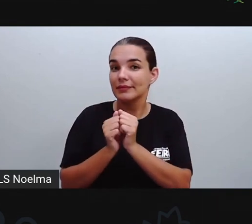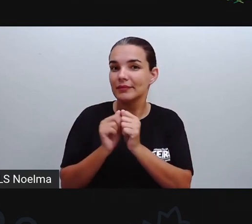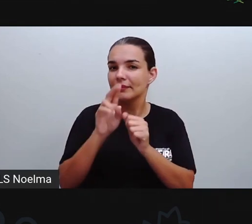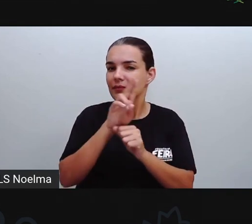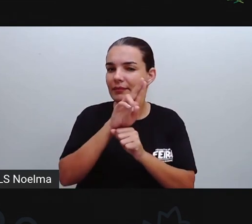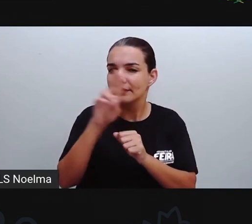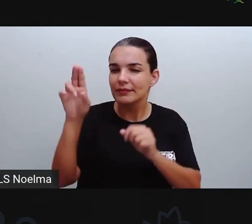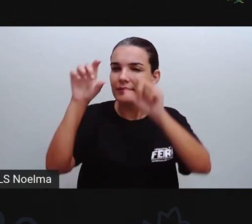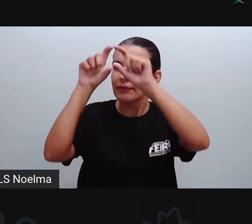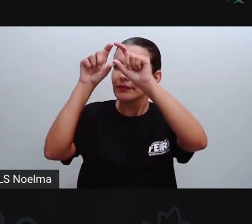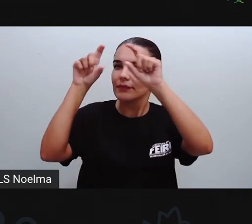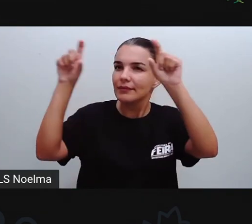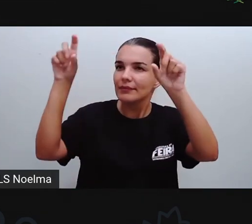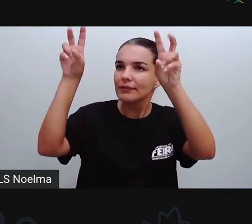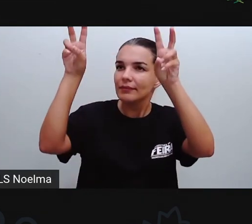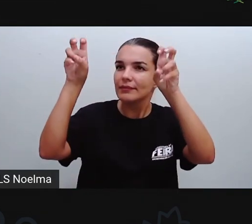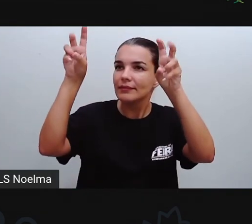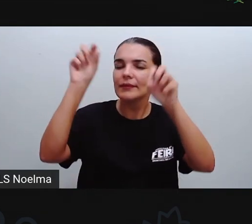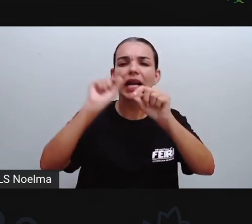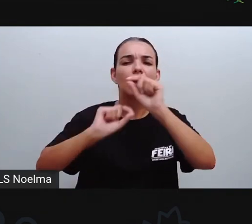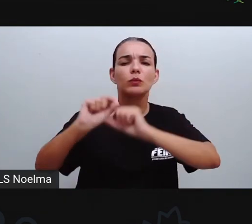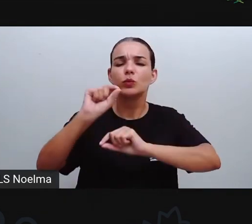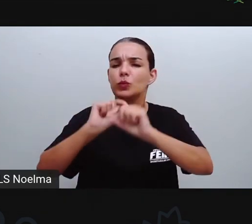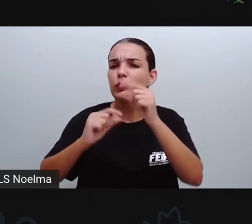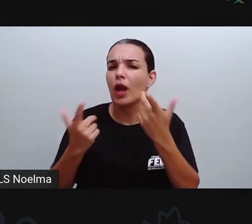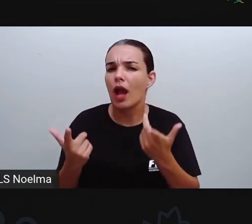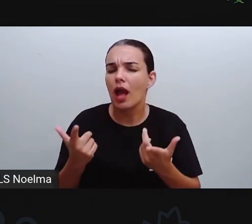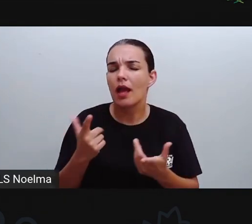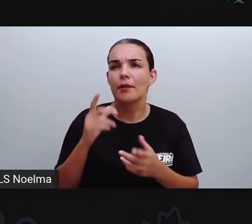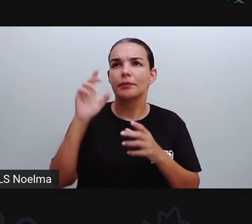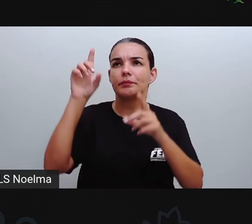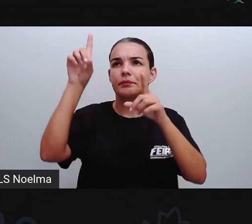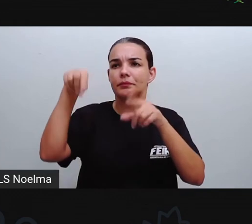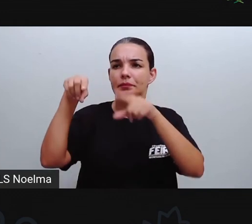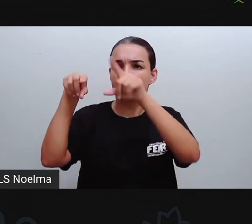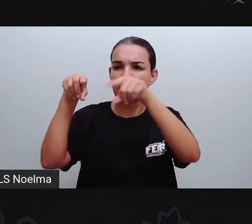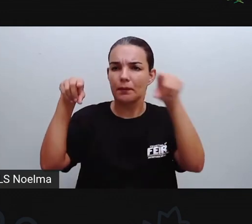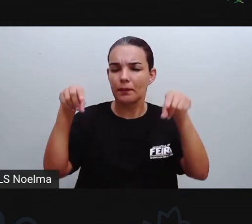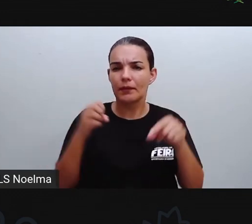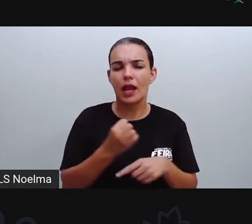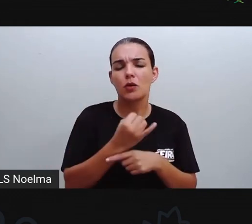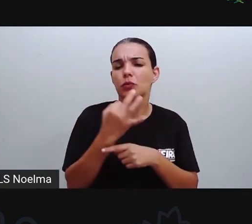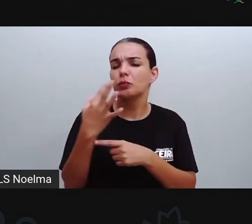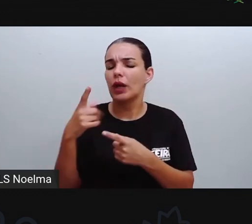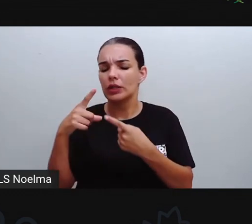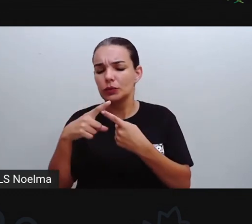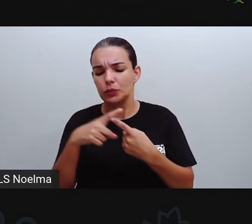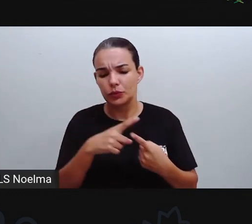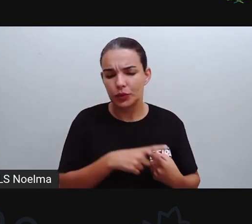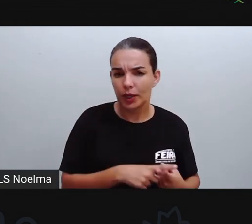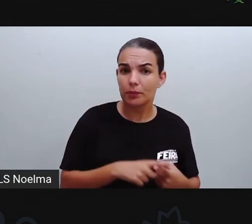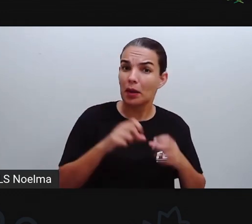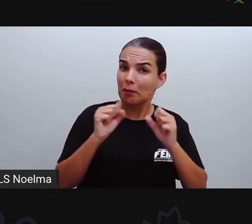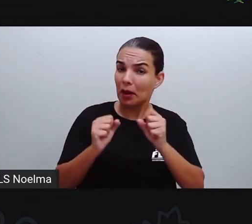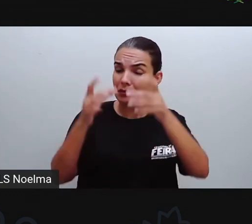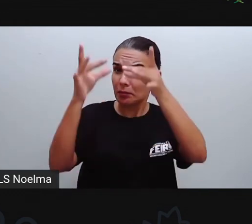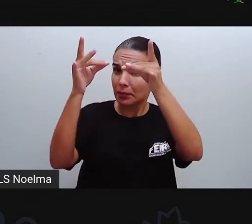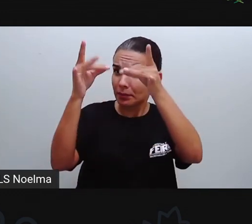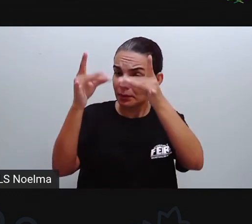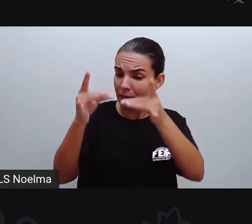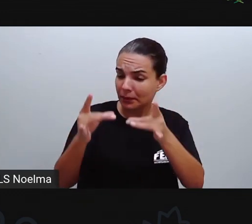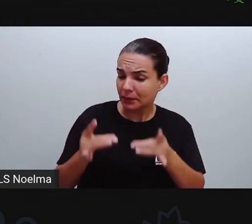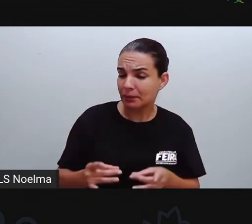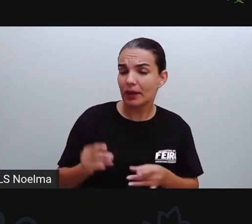infográfico, o que é o infográfico, quais os tipos de infográfico, descrevendo os tipos de